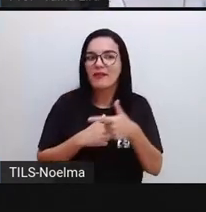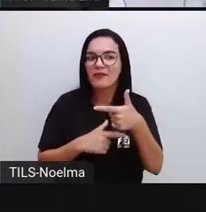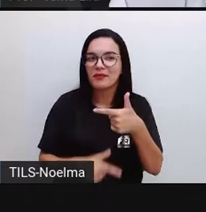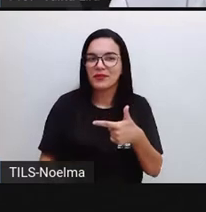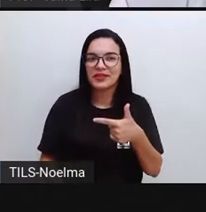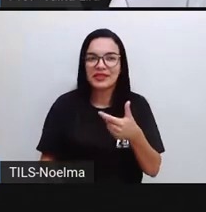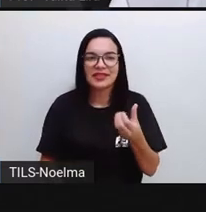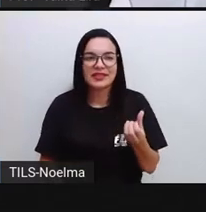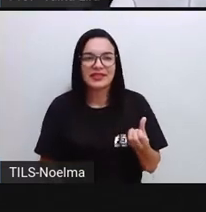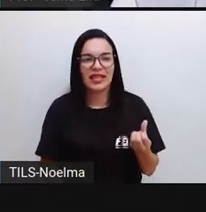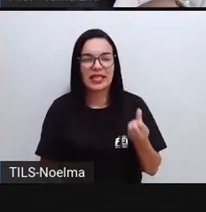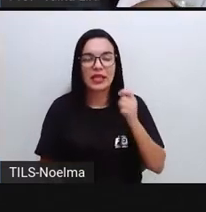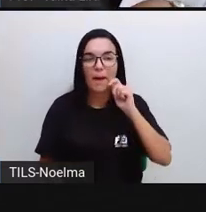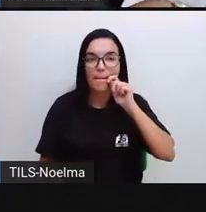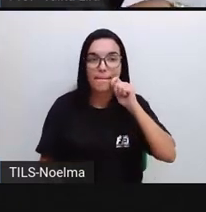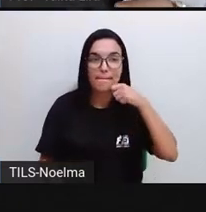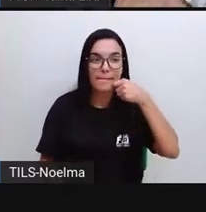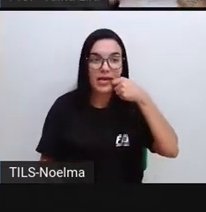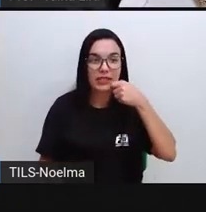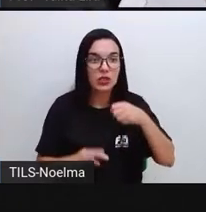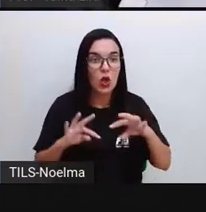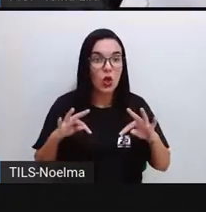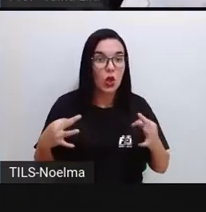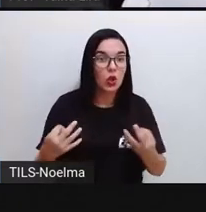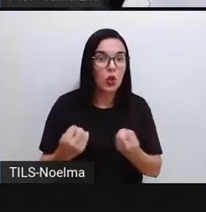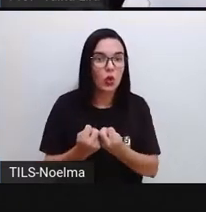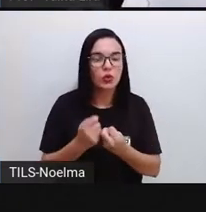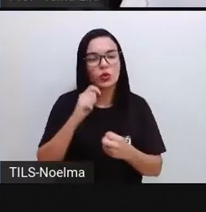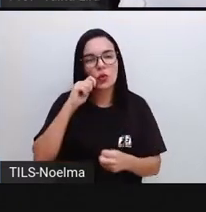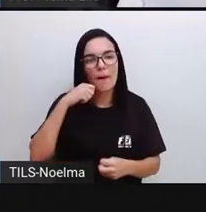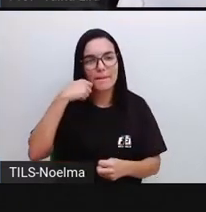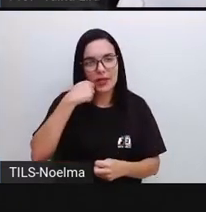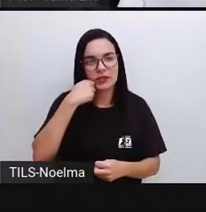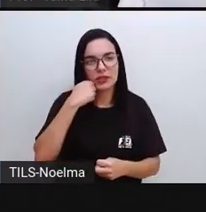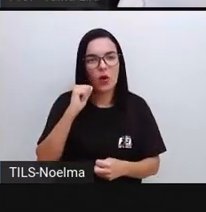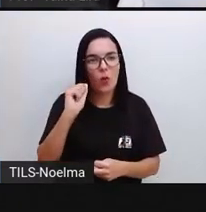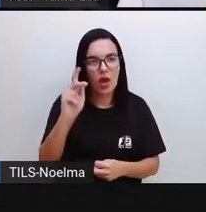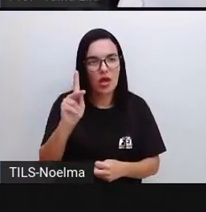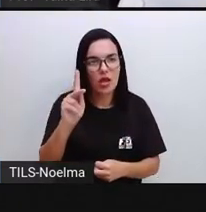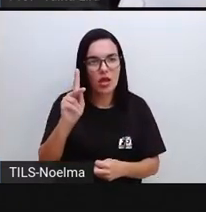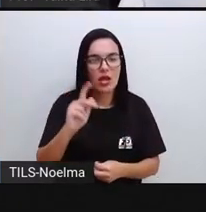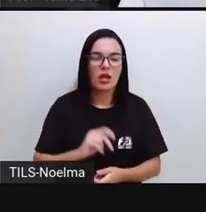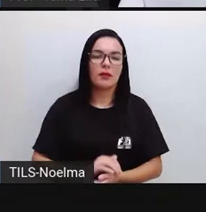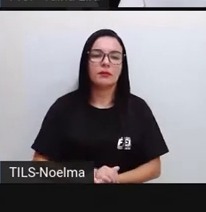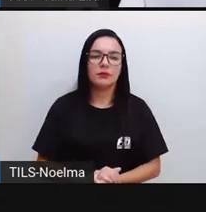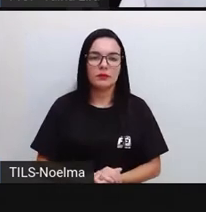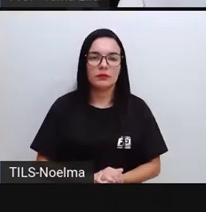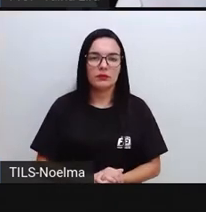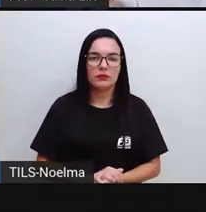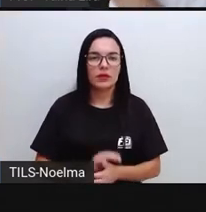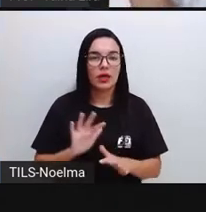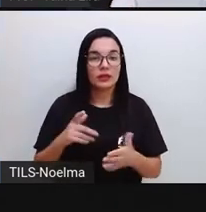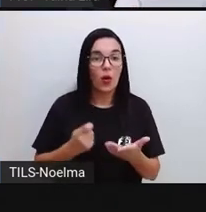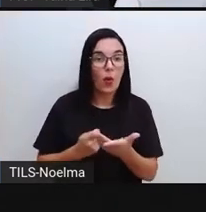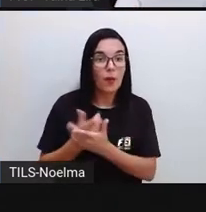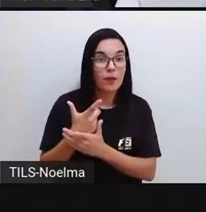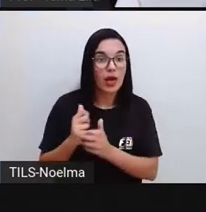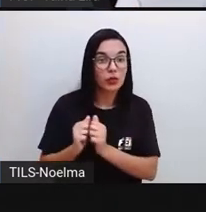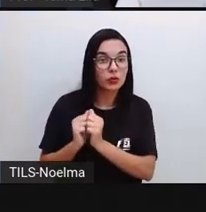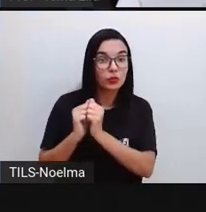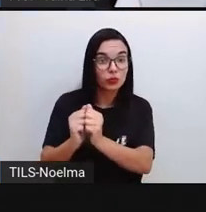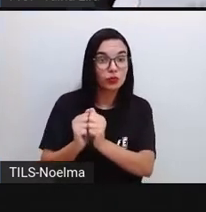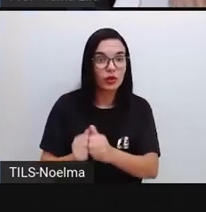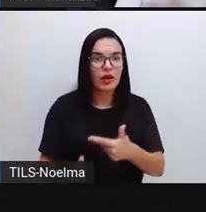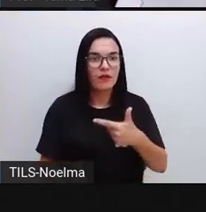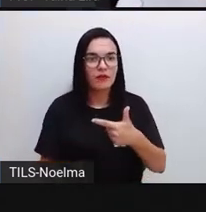pães ali quando a gente junta todos os pães, tá? Então, eles compraram juntos